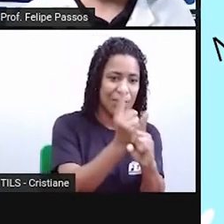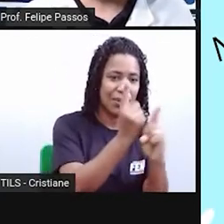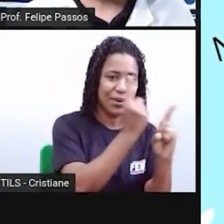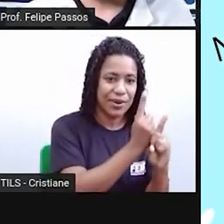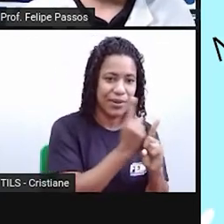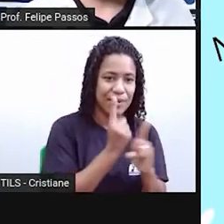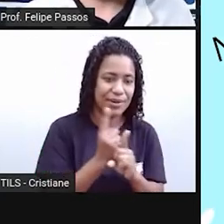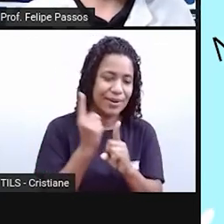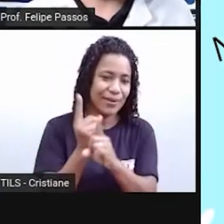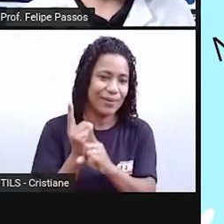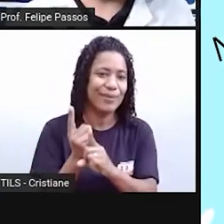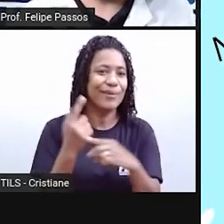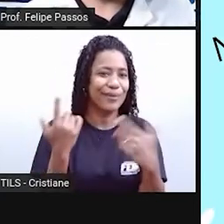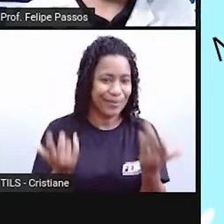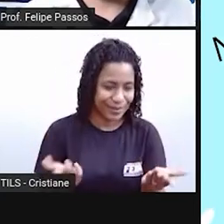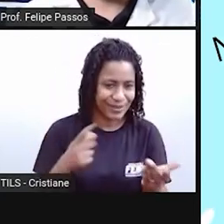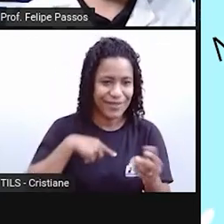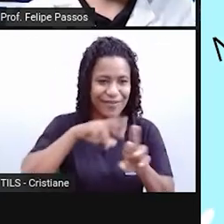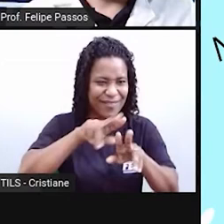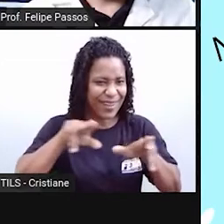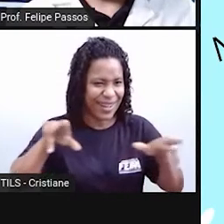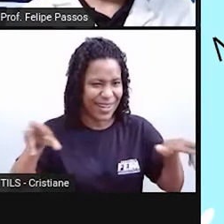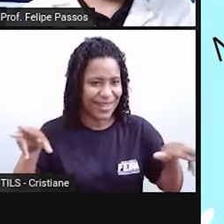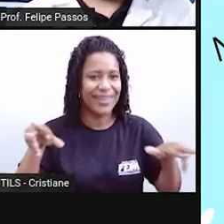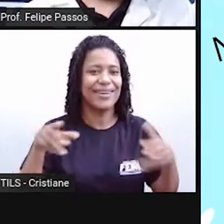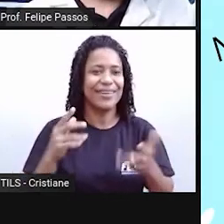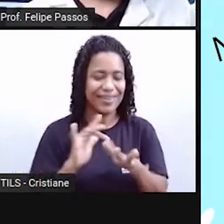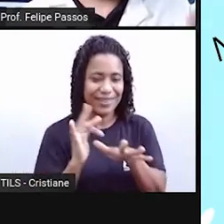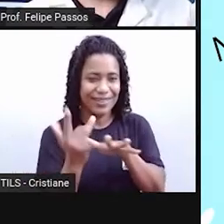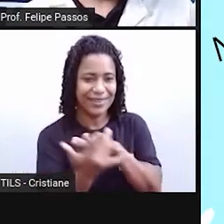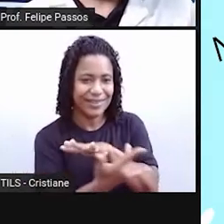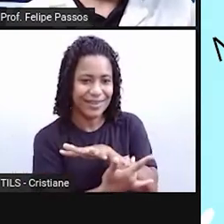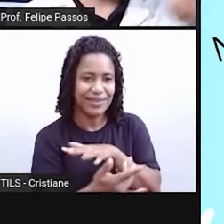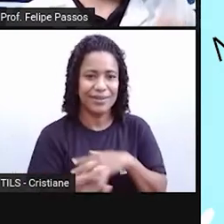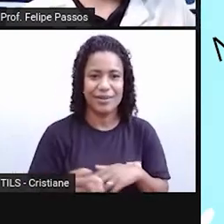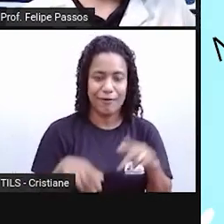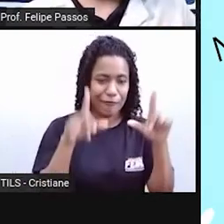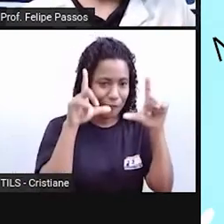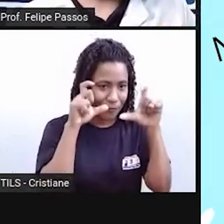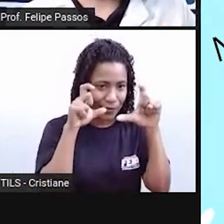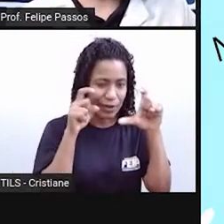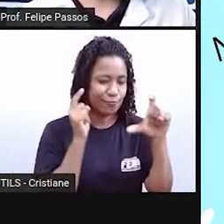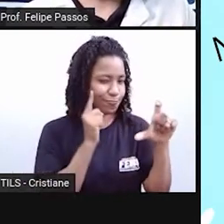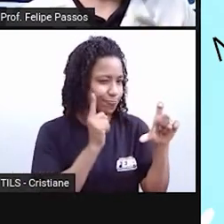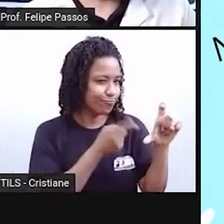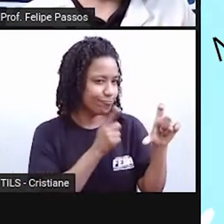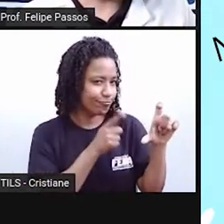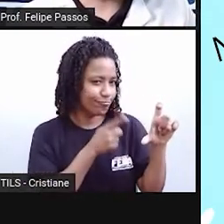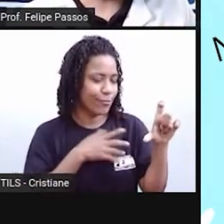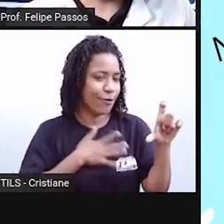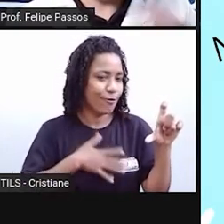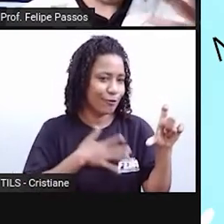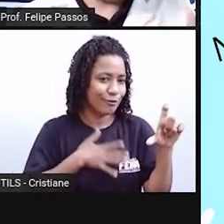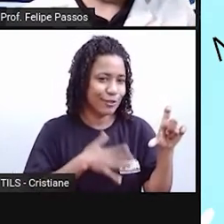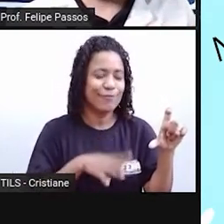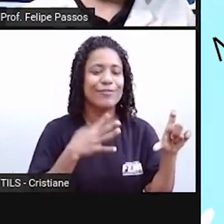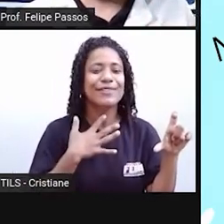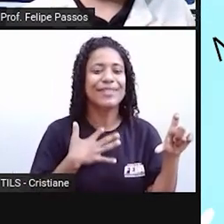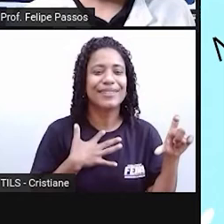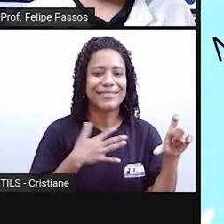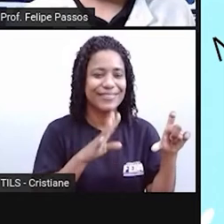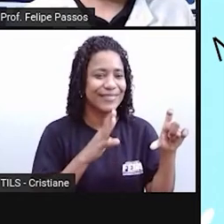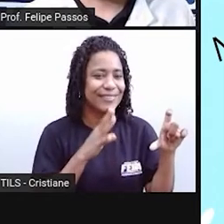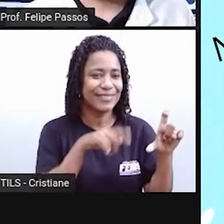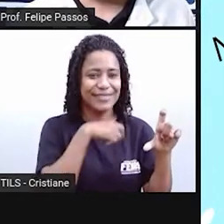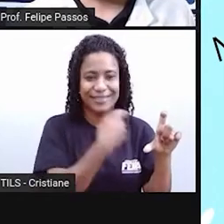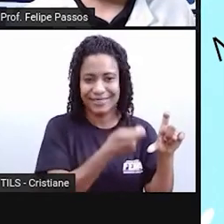o Tinder, né? As pessoas usavam ali para olhar para a foto de alguém e falar, ó, gostei dessa pessoa aqui, quero conhecer, né? Quero